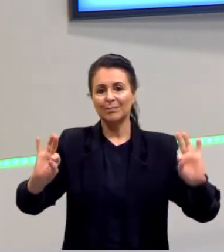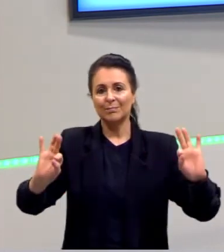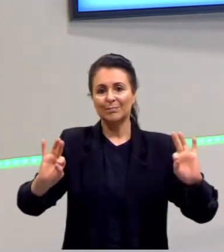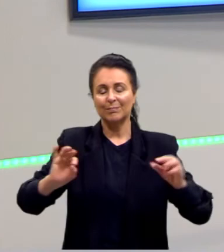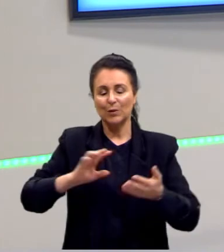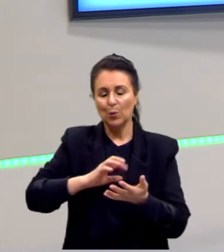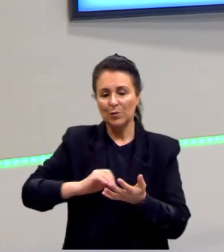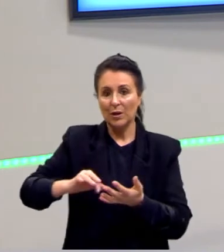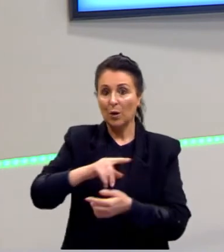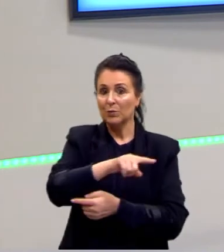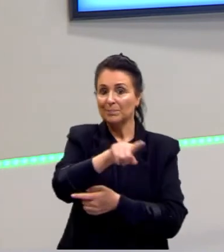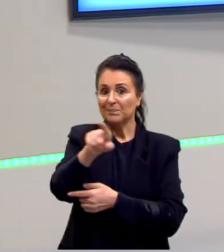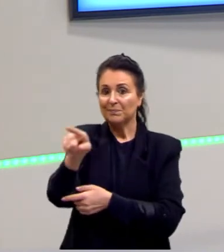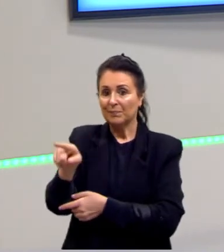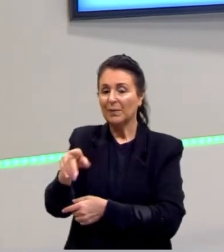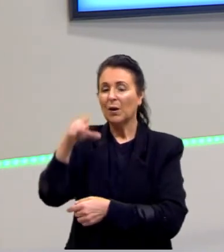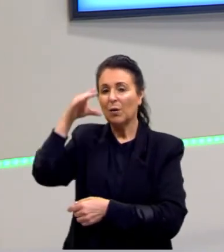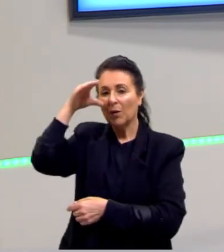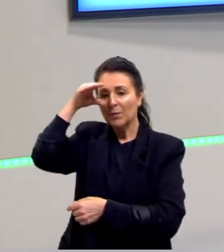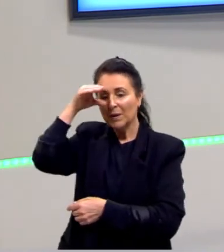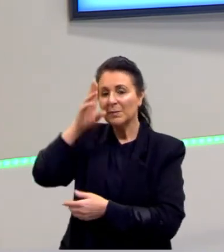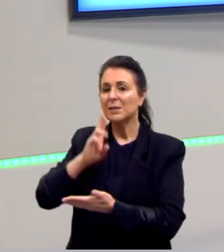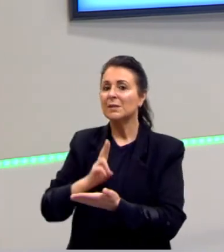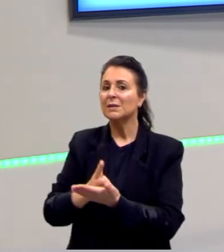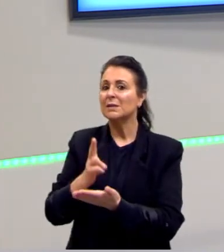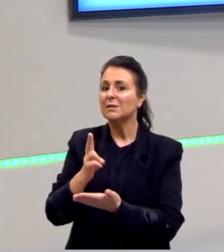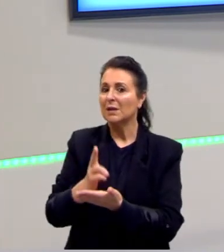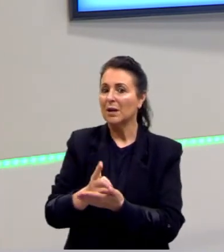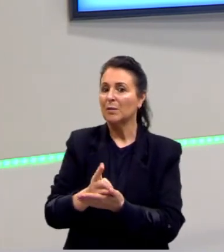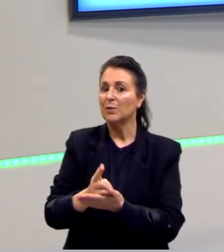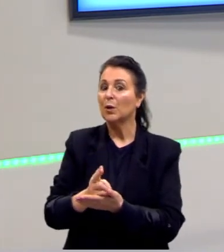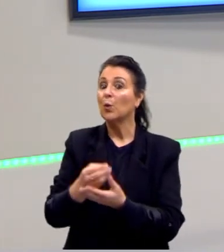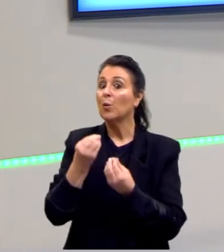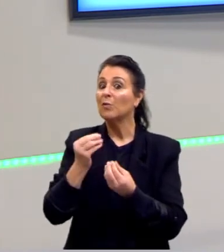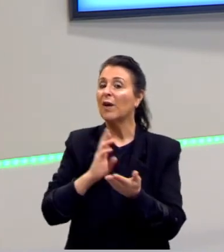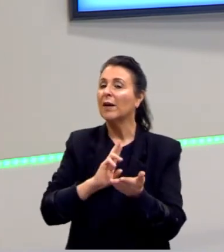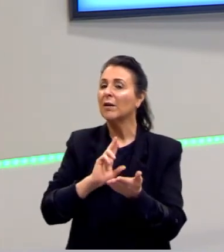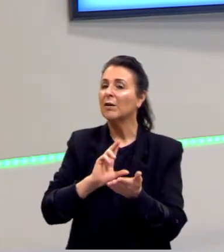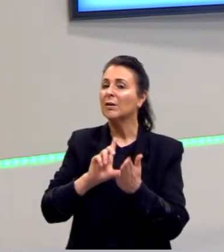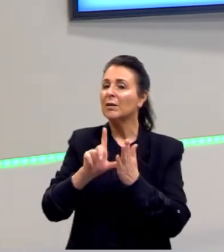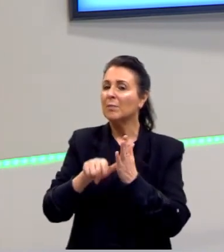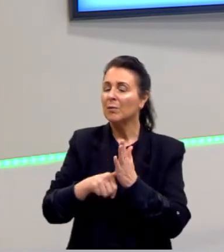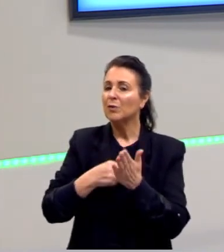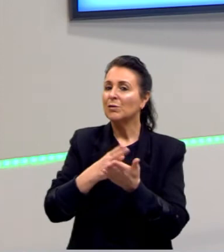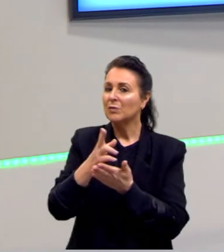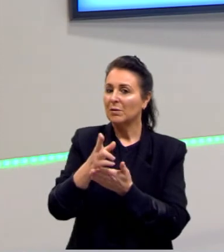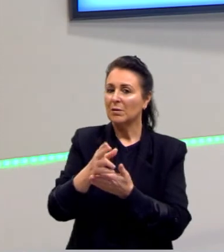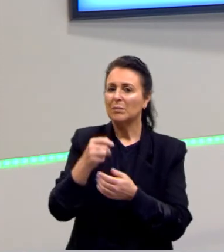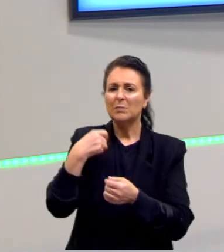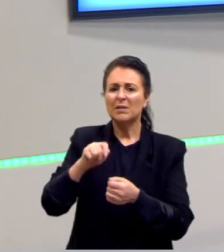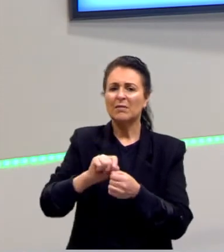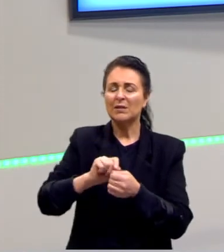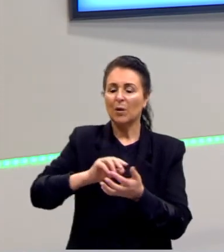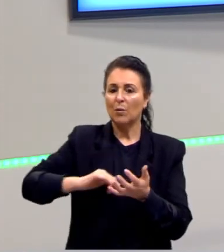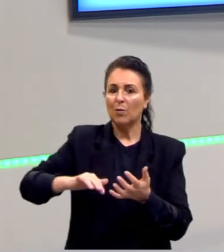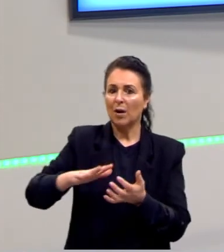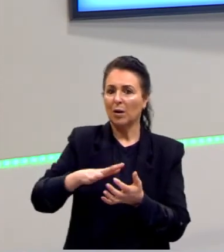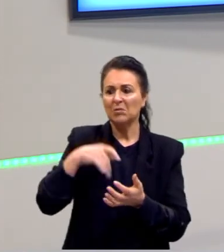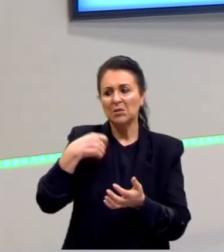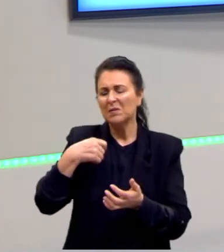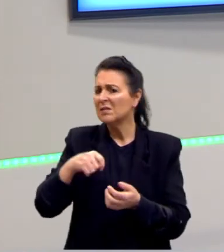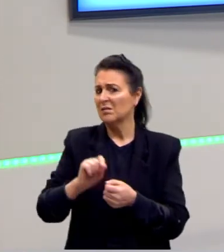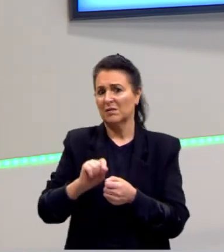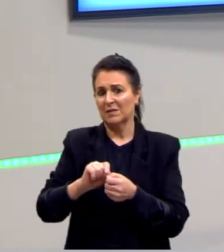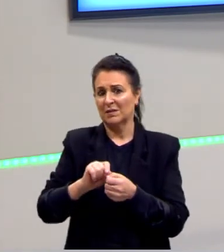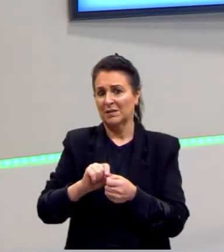cálculos de vocês. Observem sempre o que vem a seguir para não precisar fazer um cálculo ali, de certa forma, desnecessário.